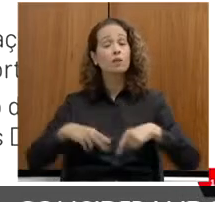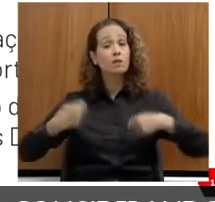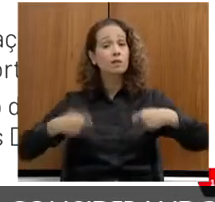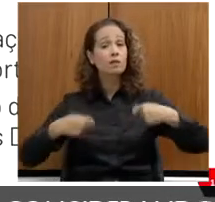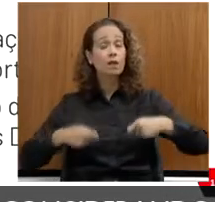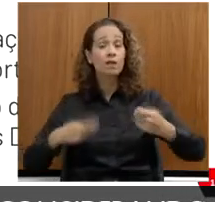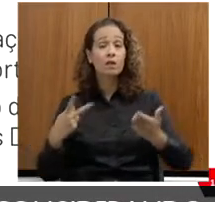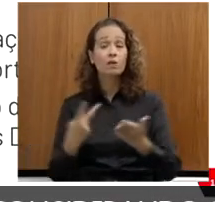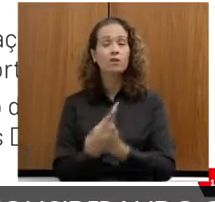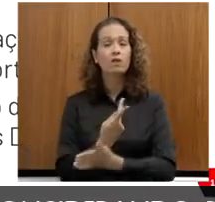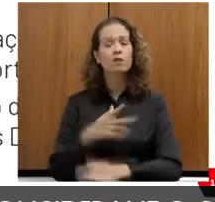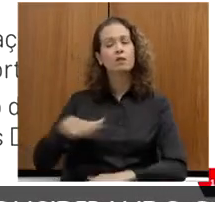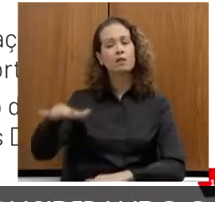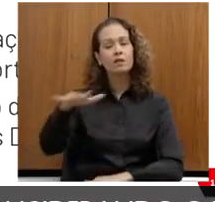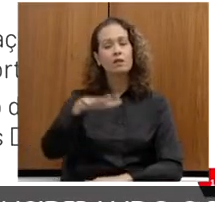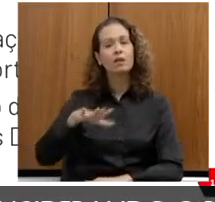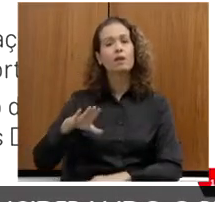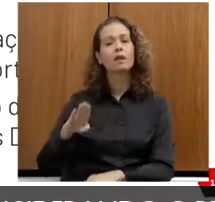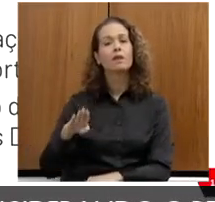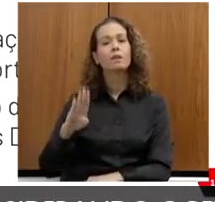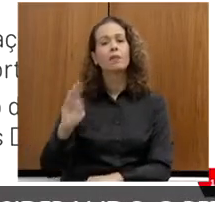acontecendo na Bacia do Paraupeba.